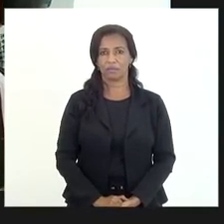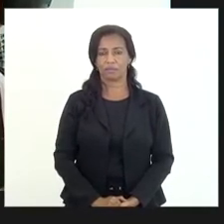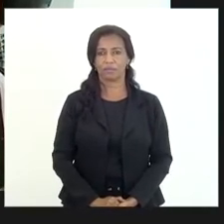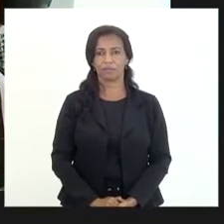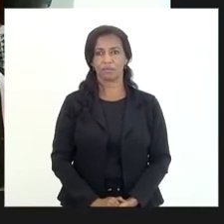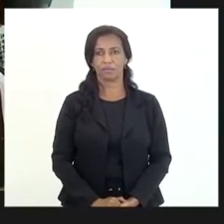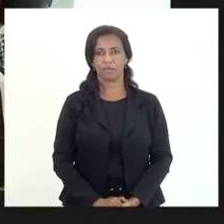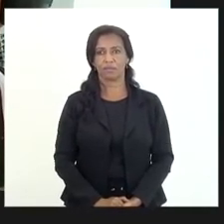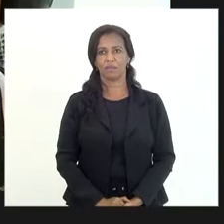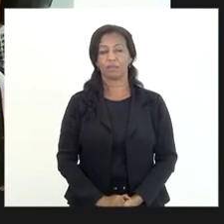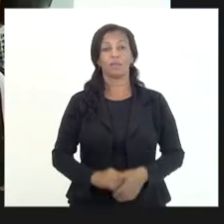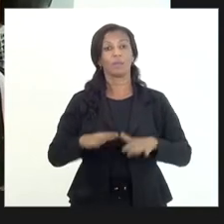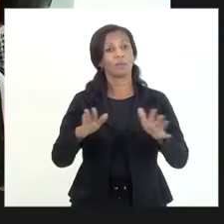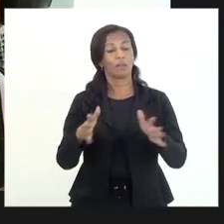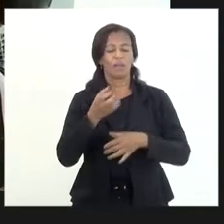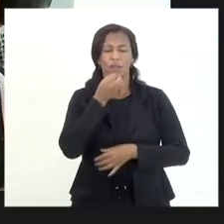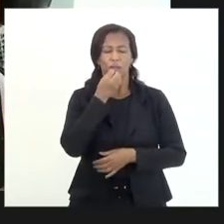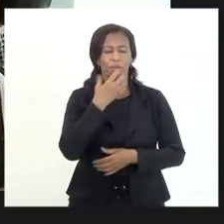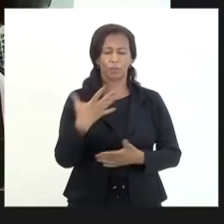bom enquanto